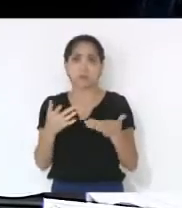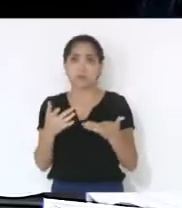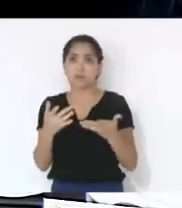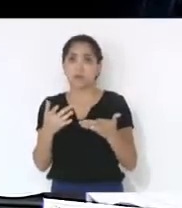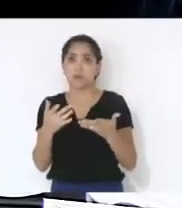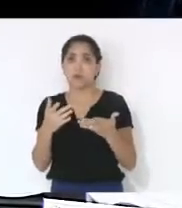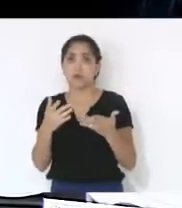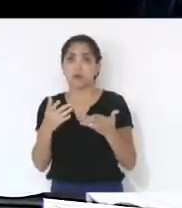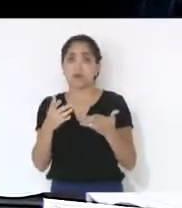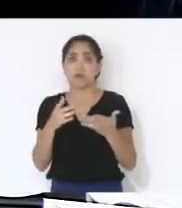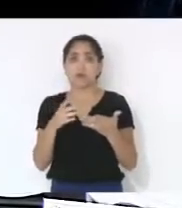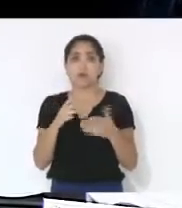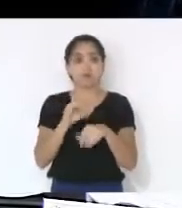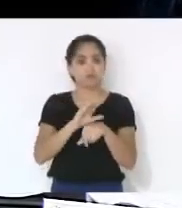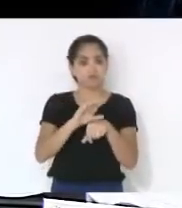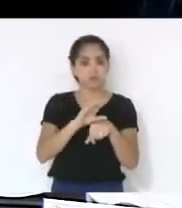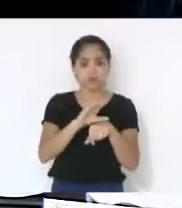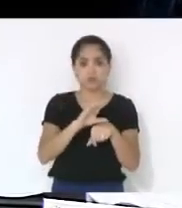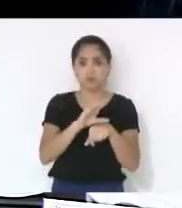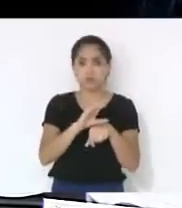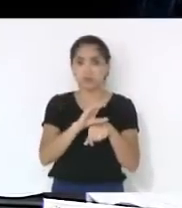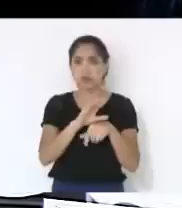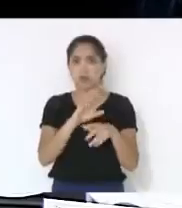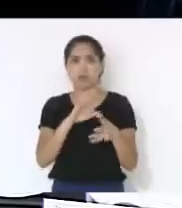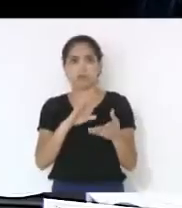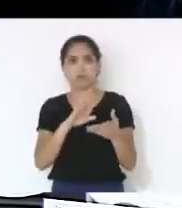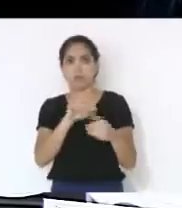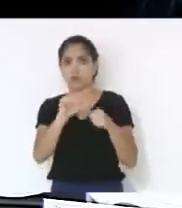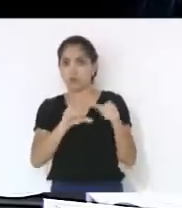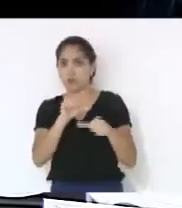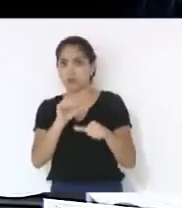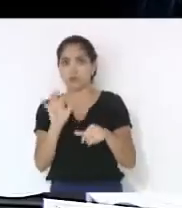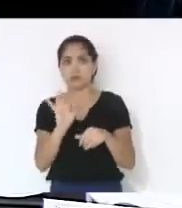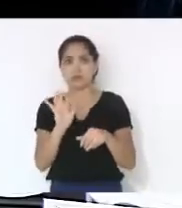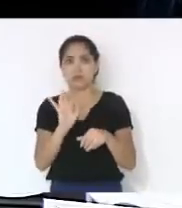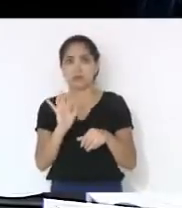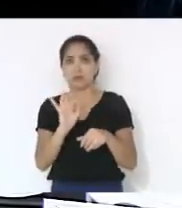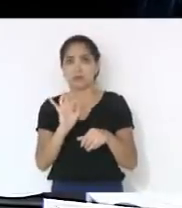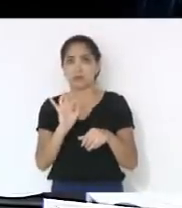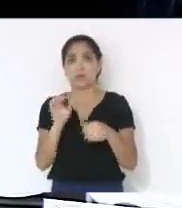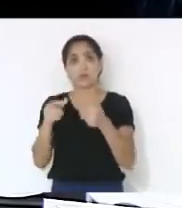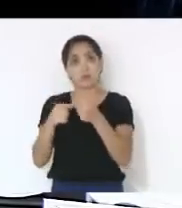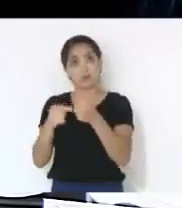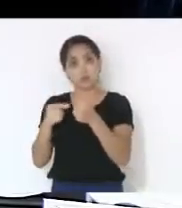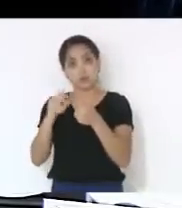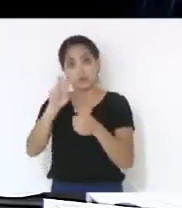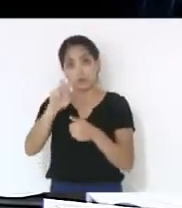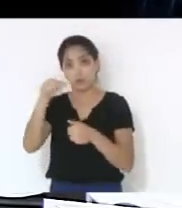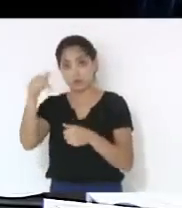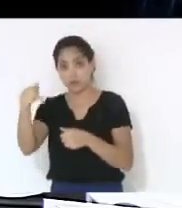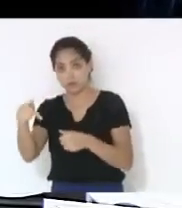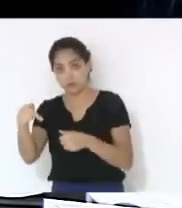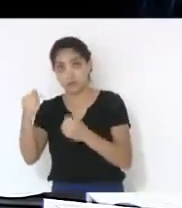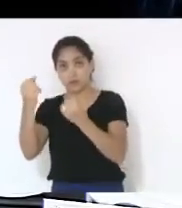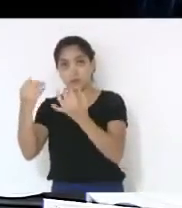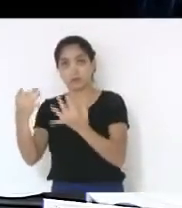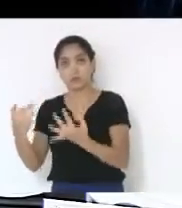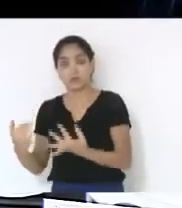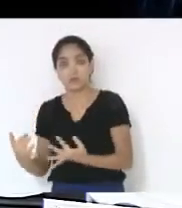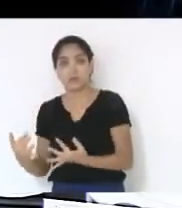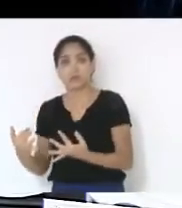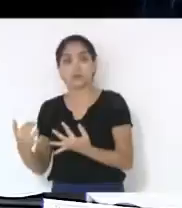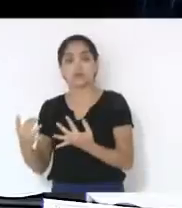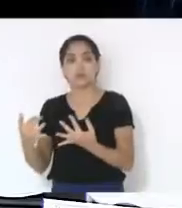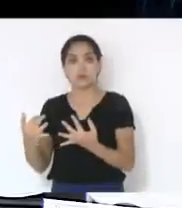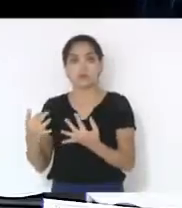na Constituição, no artigo 57, que fala sobre a questão dessa